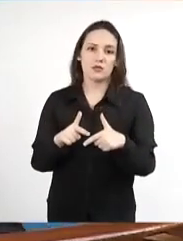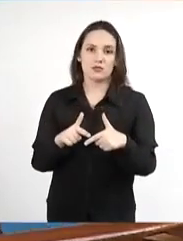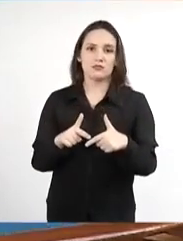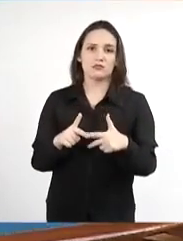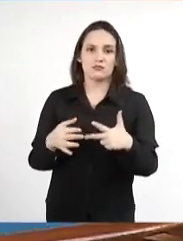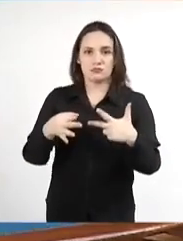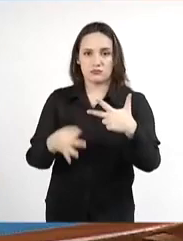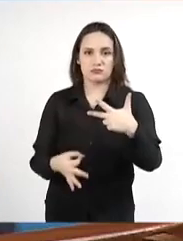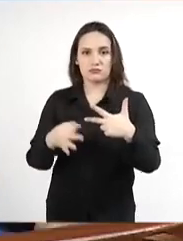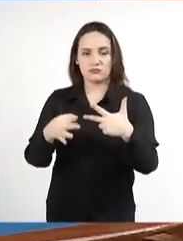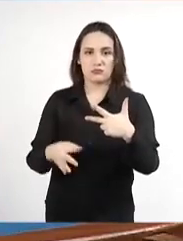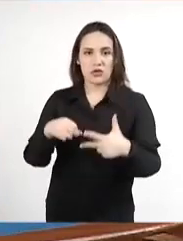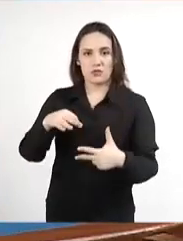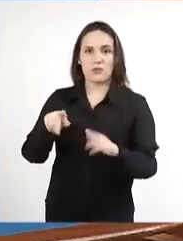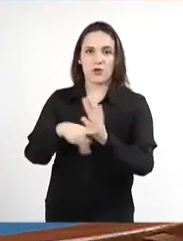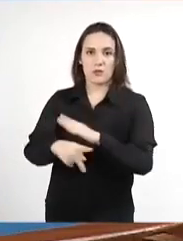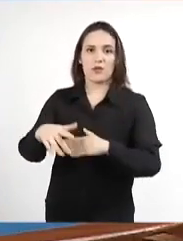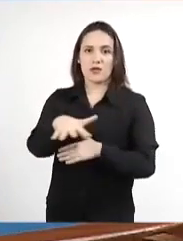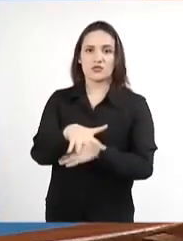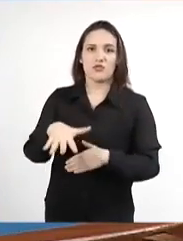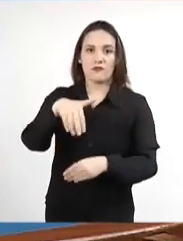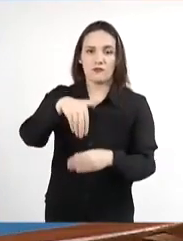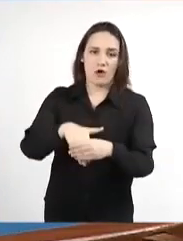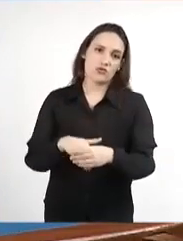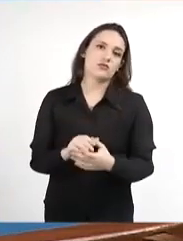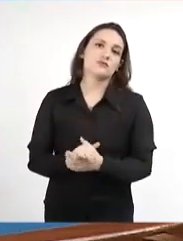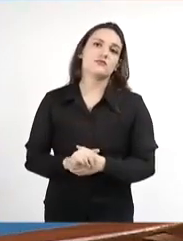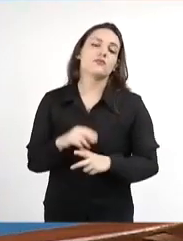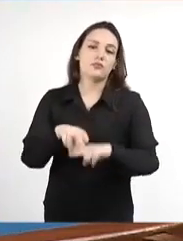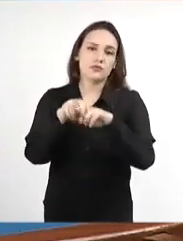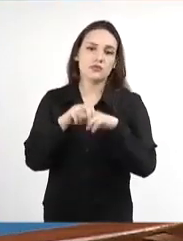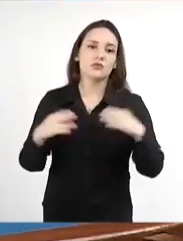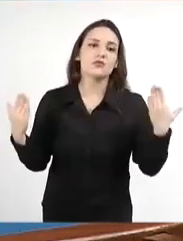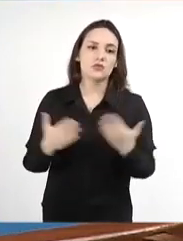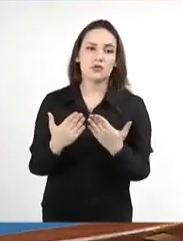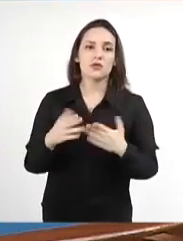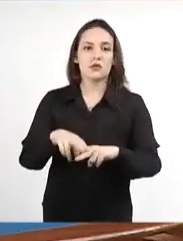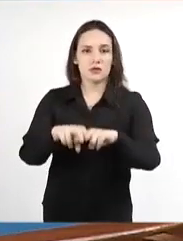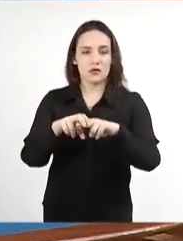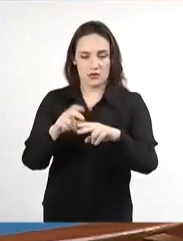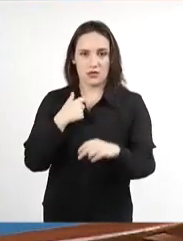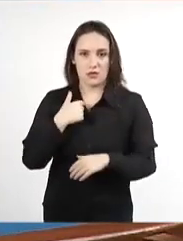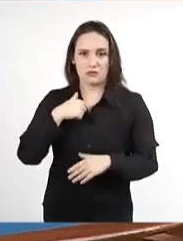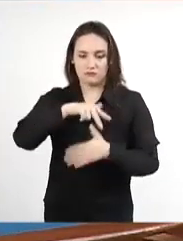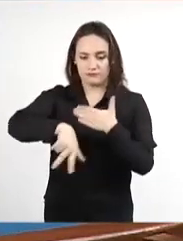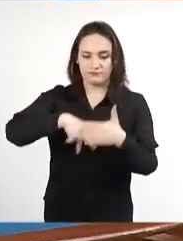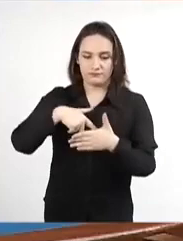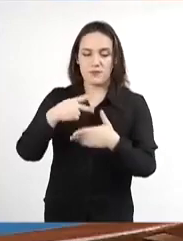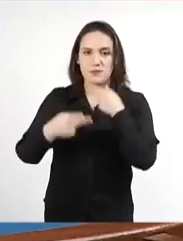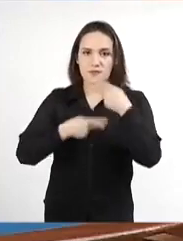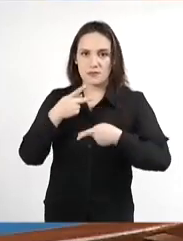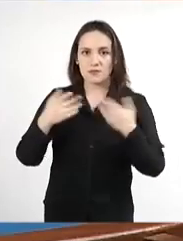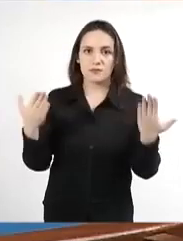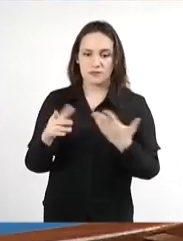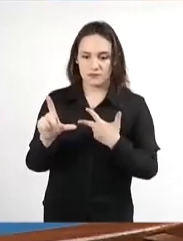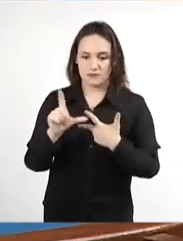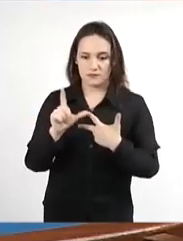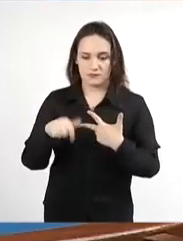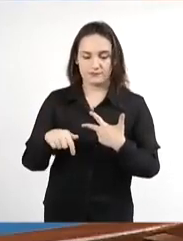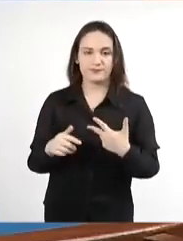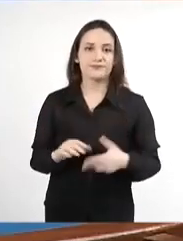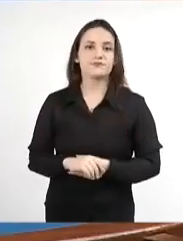Judiciário Eleitoral do Mato Grosso do Sul. Então, desta maneira que eu venho usar essa tribuna, desse legislativo, nesta manhã,